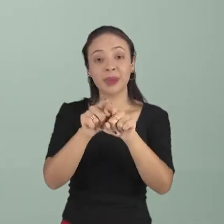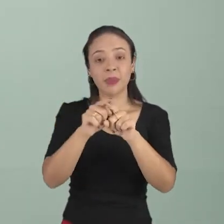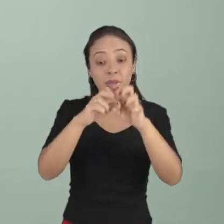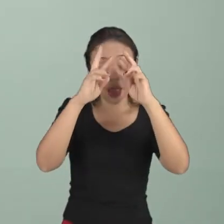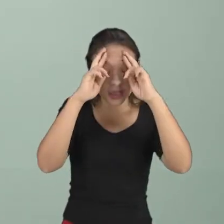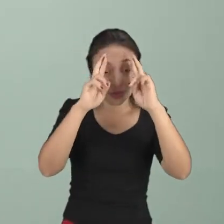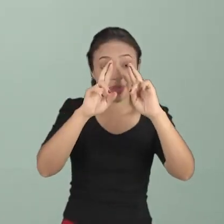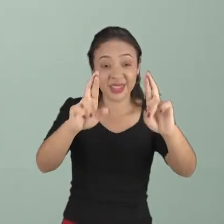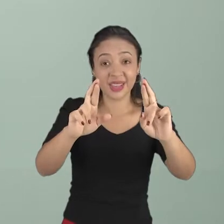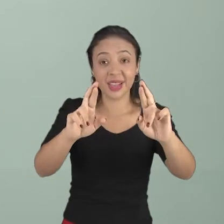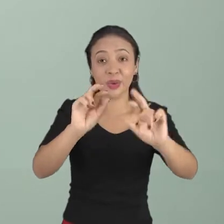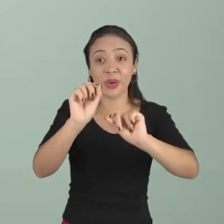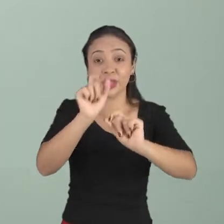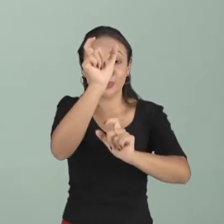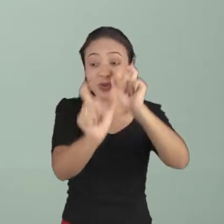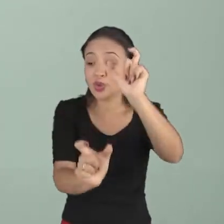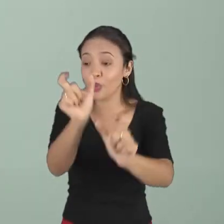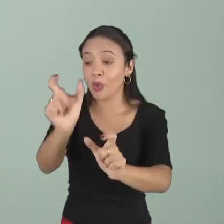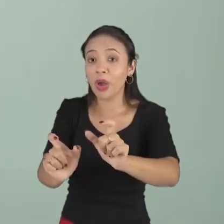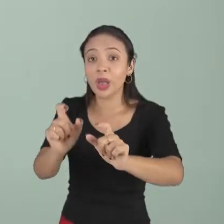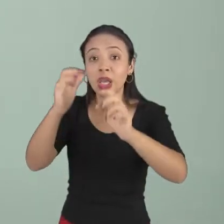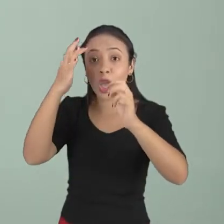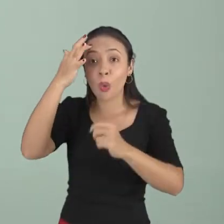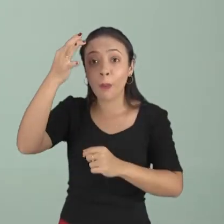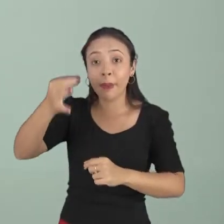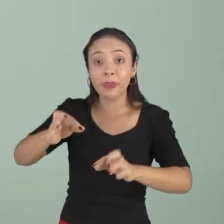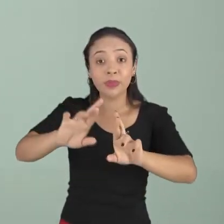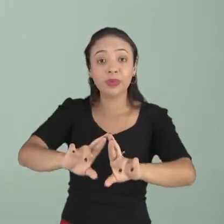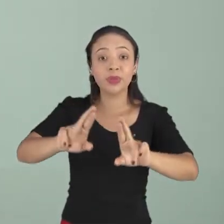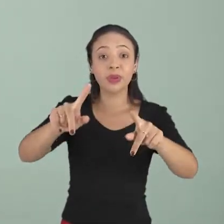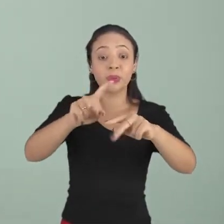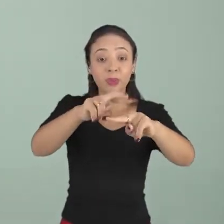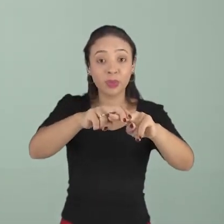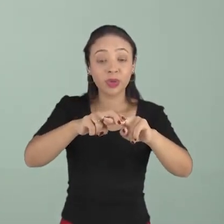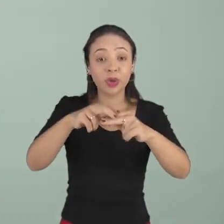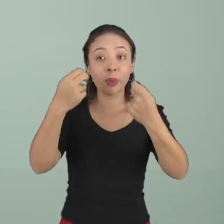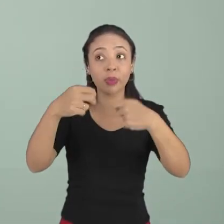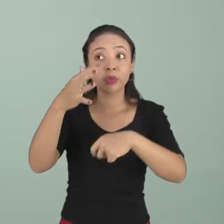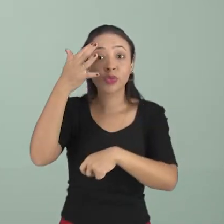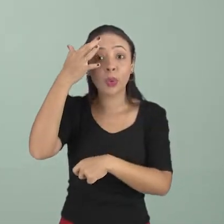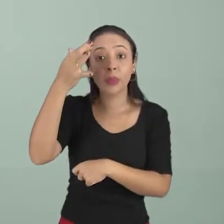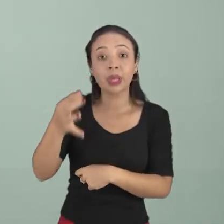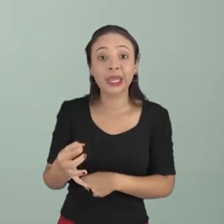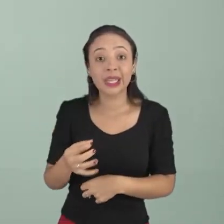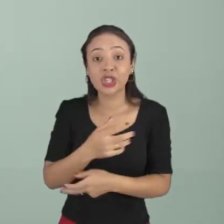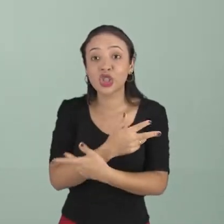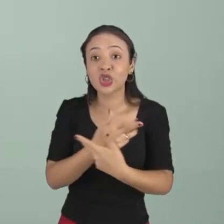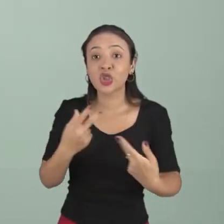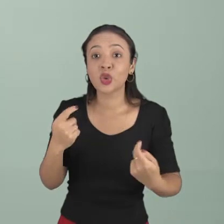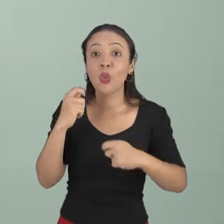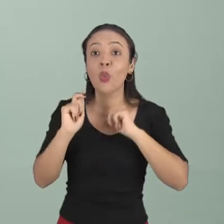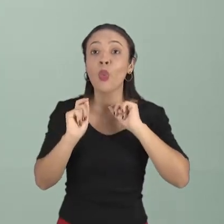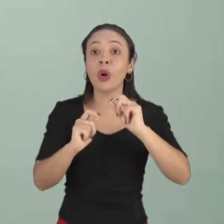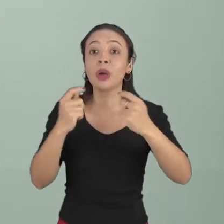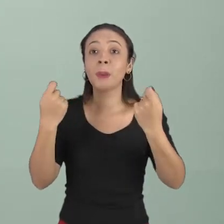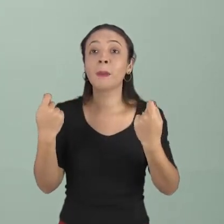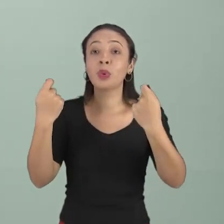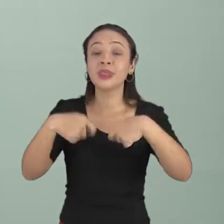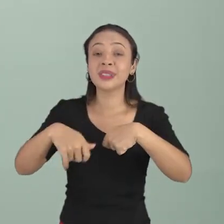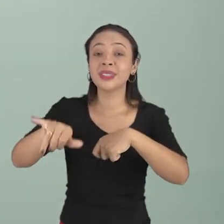Por isso que a gente tem que entender nos diferentes modelos de concepção do transcendente e de relação,